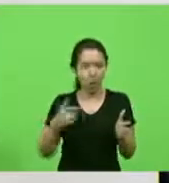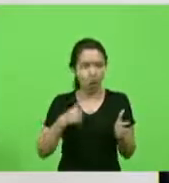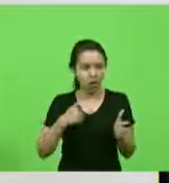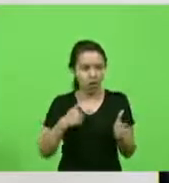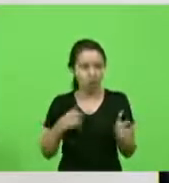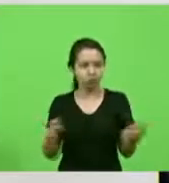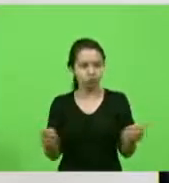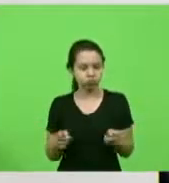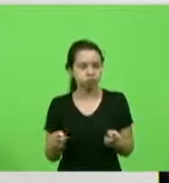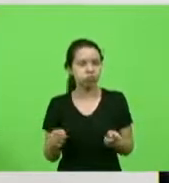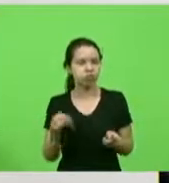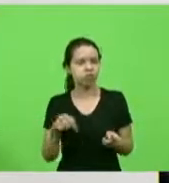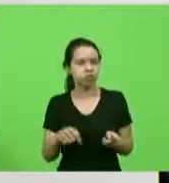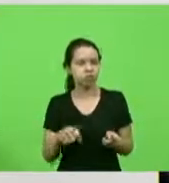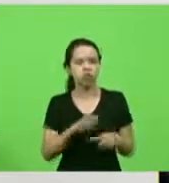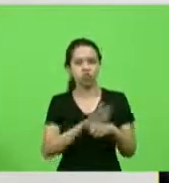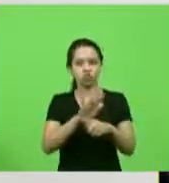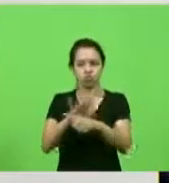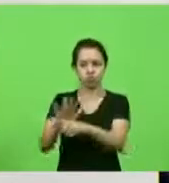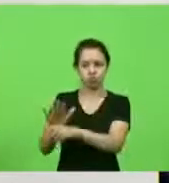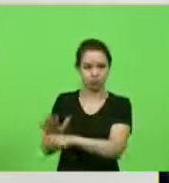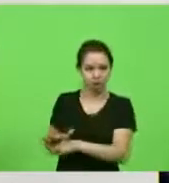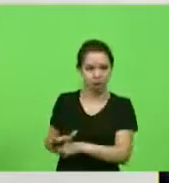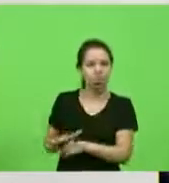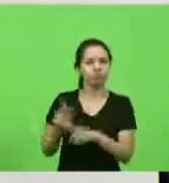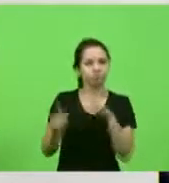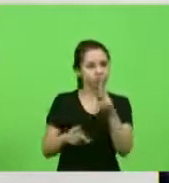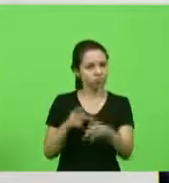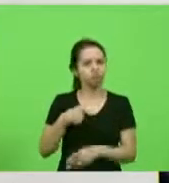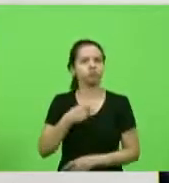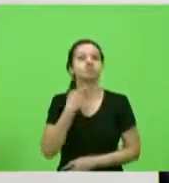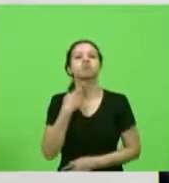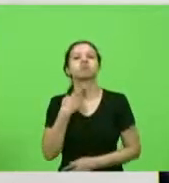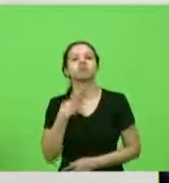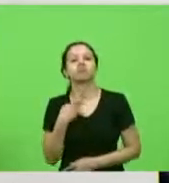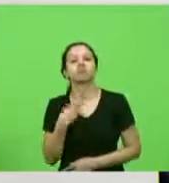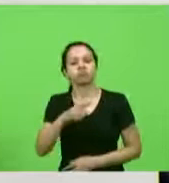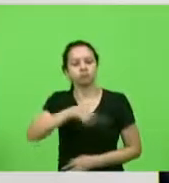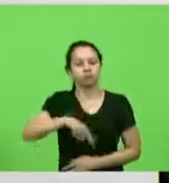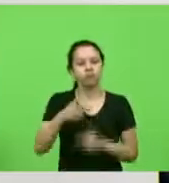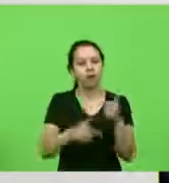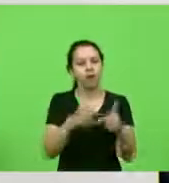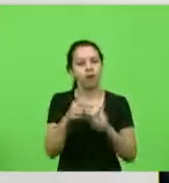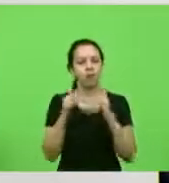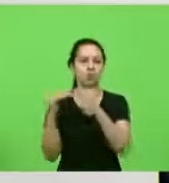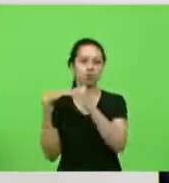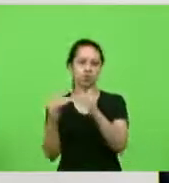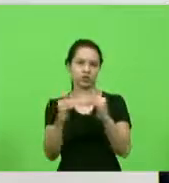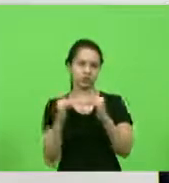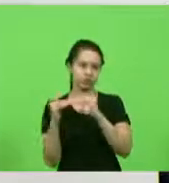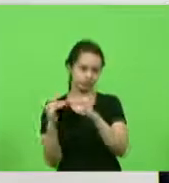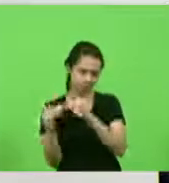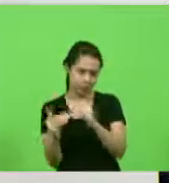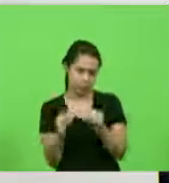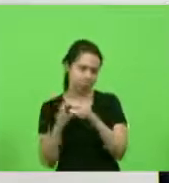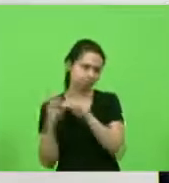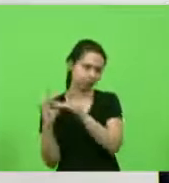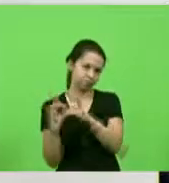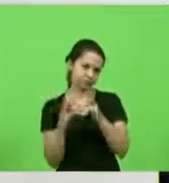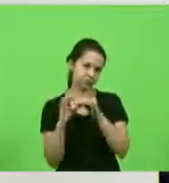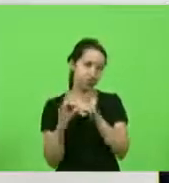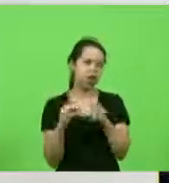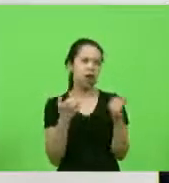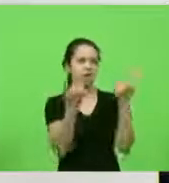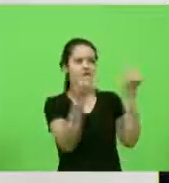colher frutos, e é esse o meu desejo, e que nós possamos trabalhar em harmonia, porque, lá fora, o que a gente mais